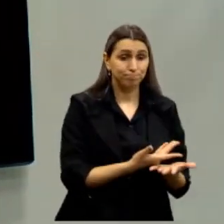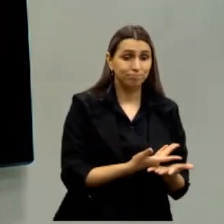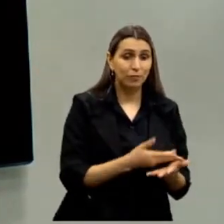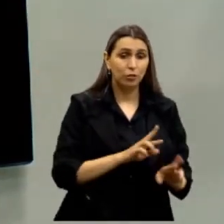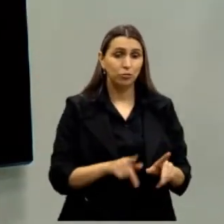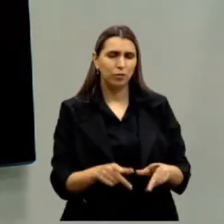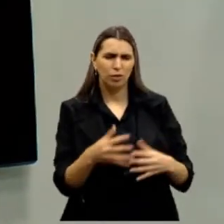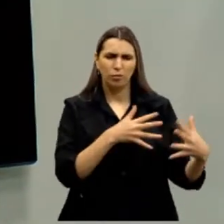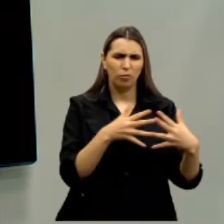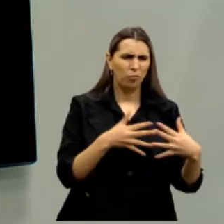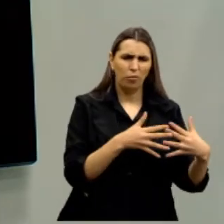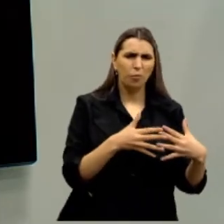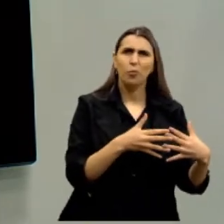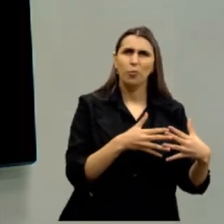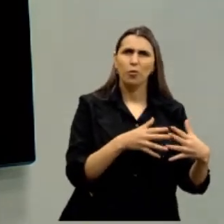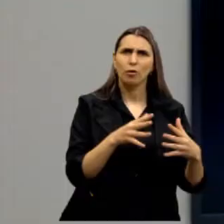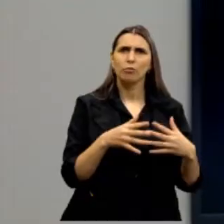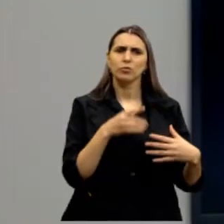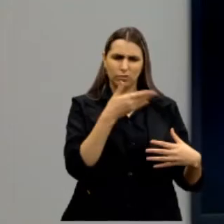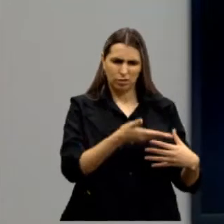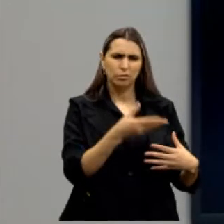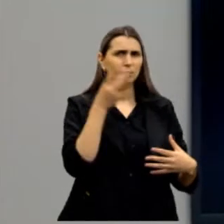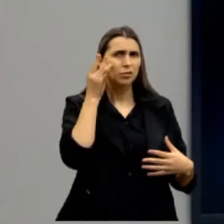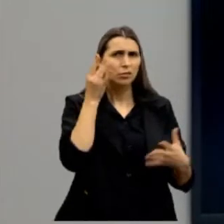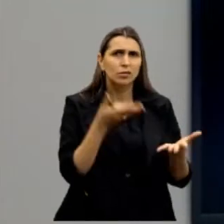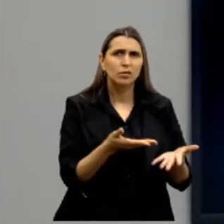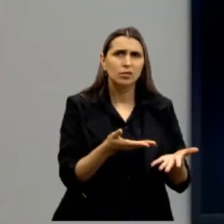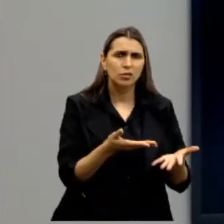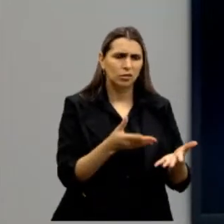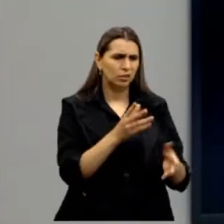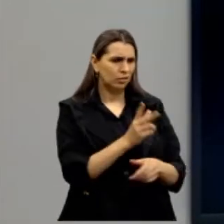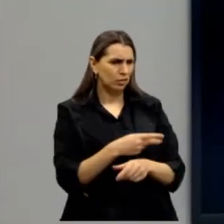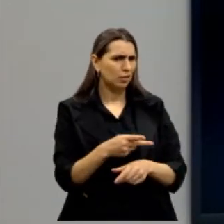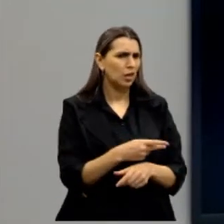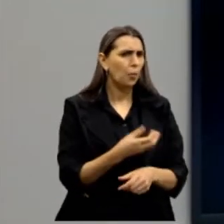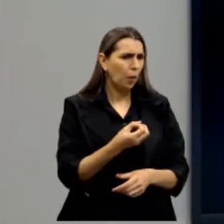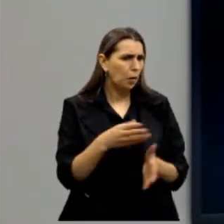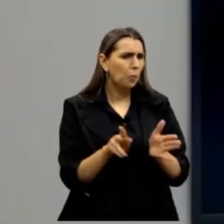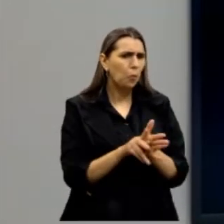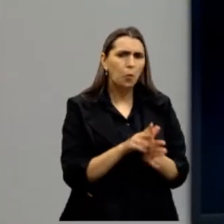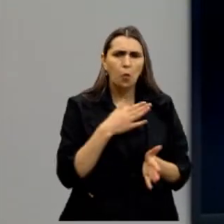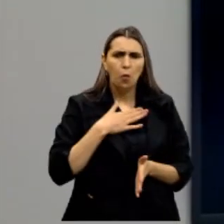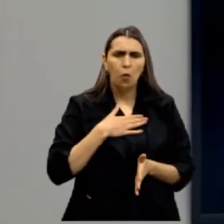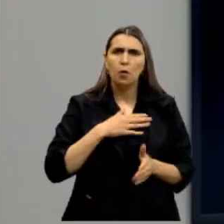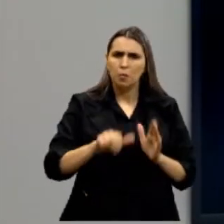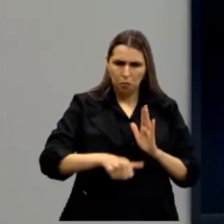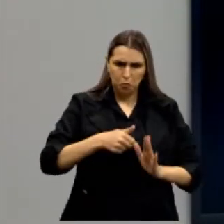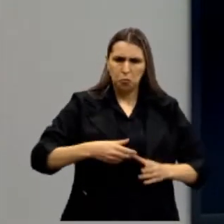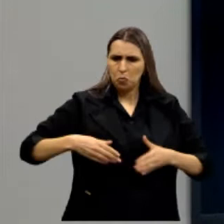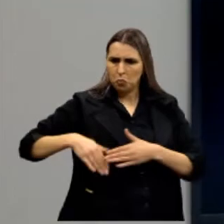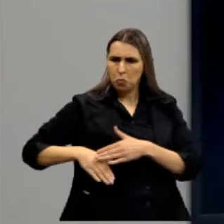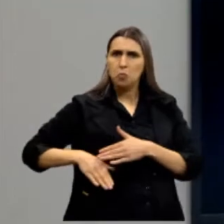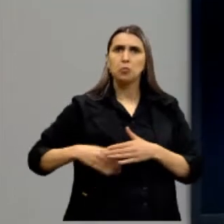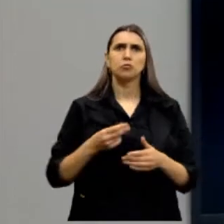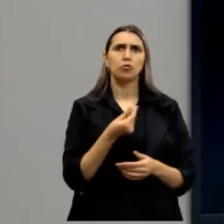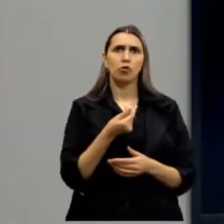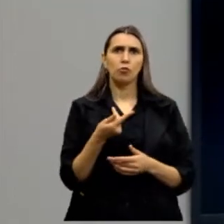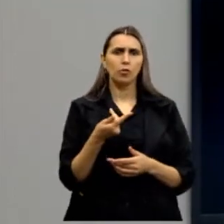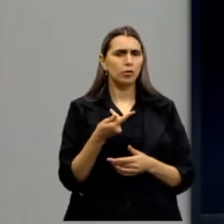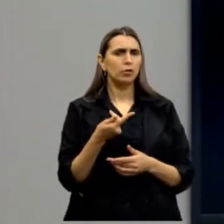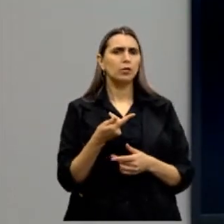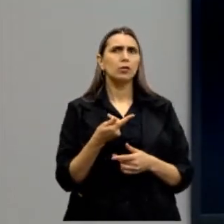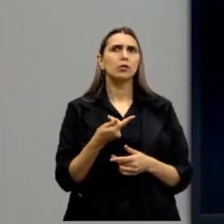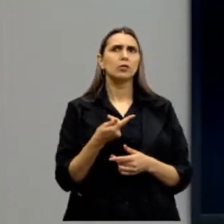bagunça, Babilônia, a confusão está aí presente, os caras buscam benefícios próprios, ter vantagem e tudo mais, a